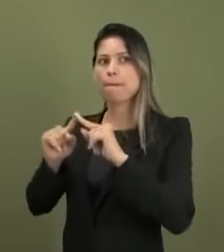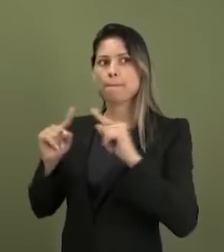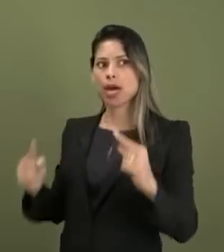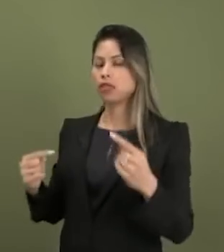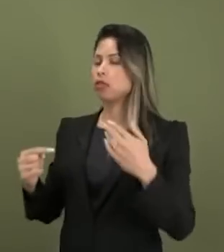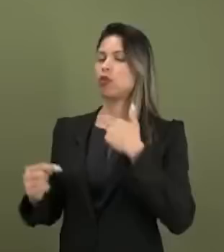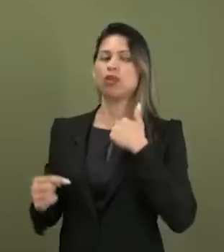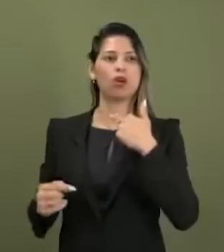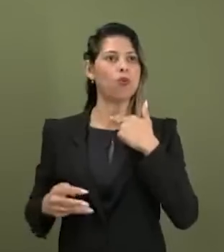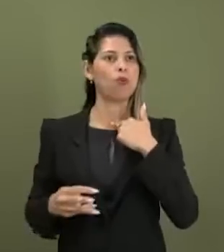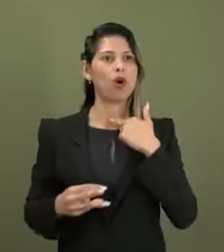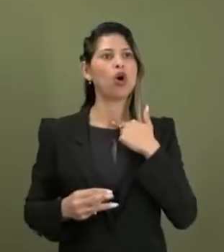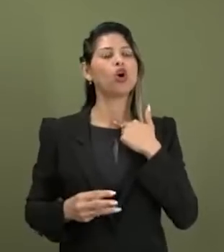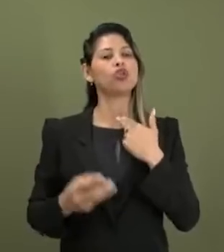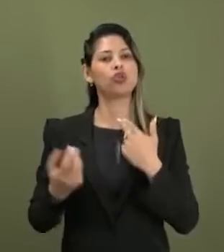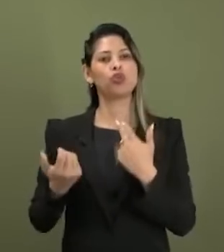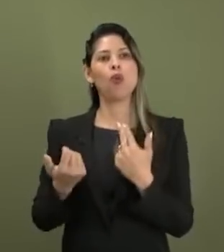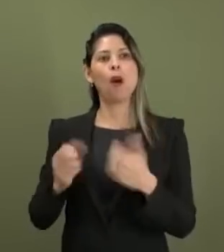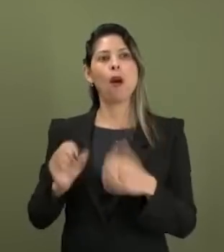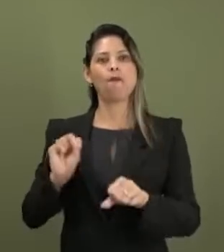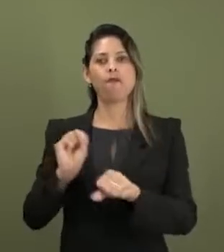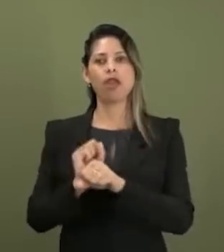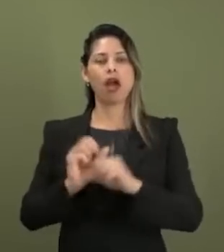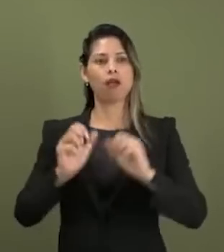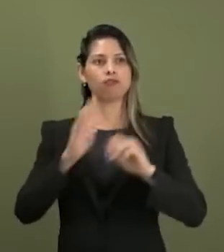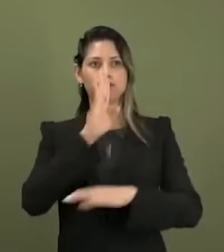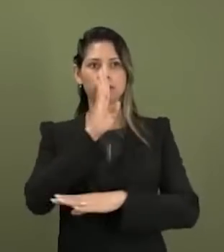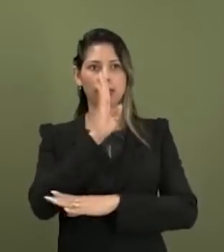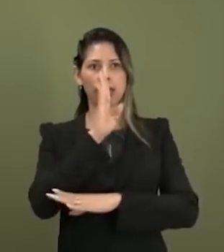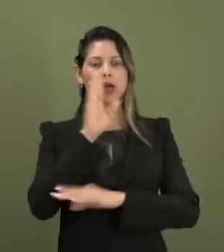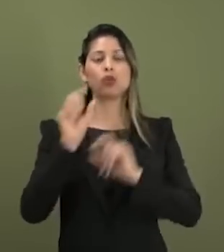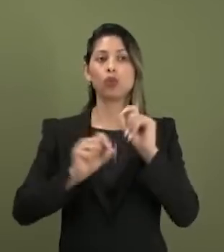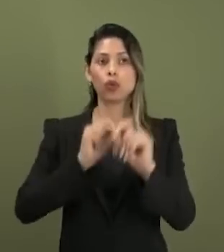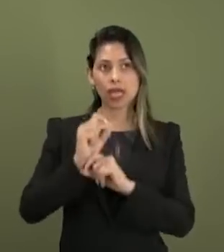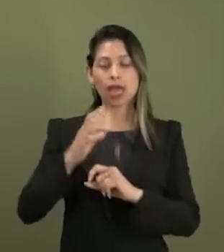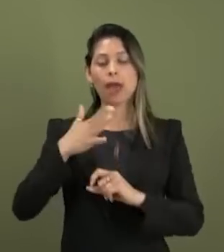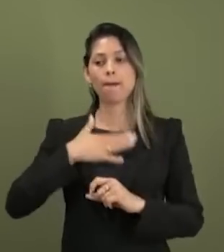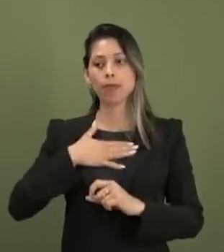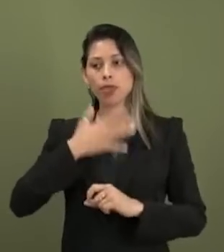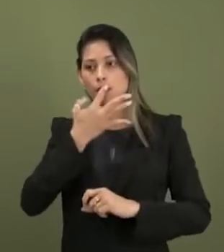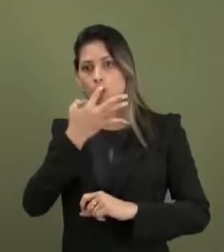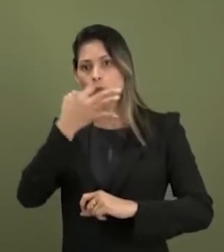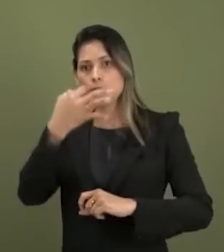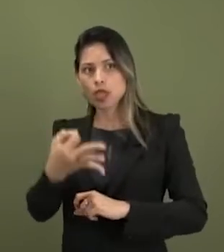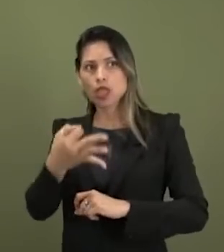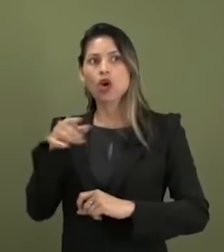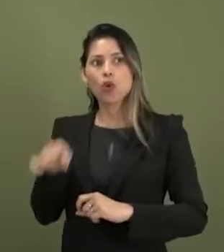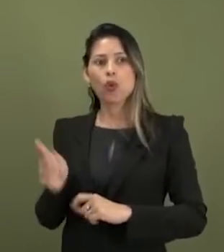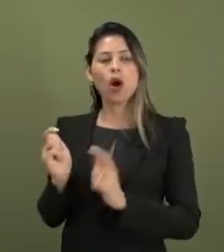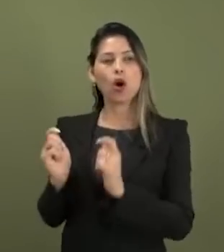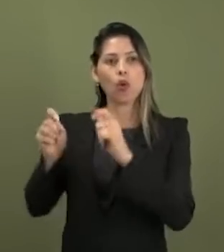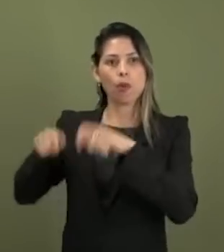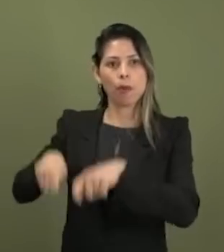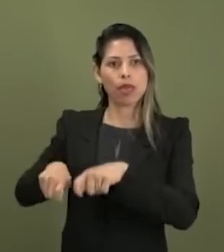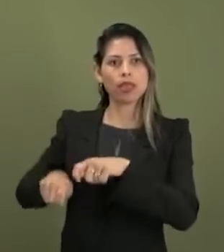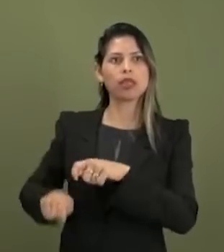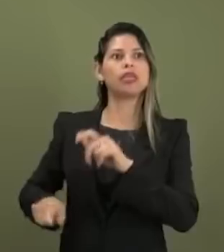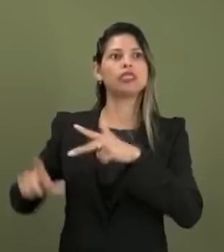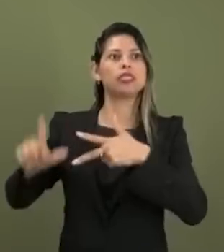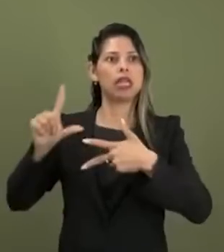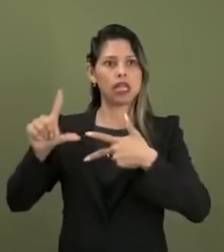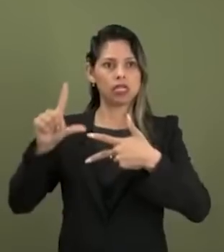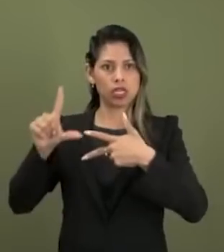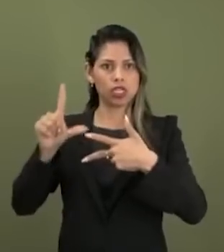apontar aquilo que reputo um equívoco grave, uma invasão da competência do Poder Legislativo que se dá na